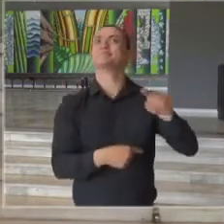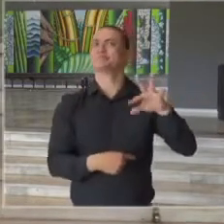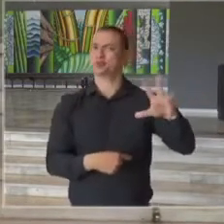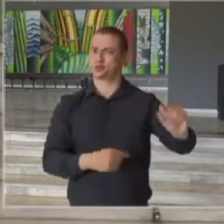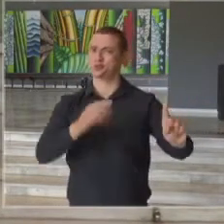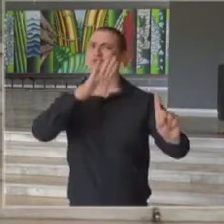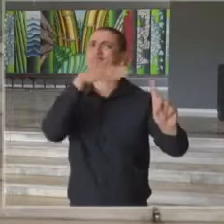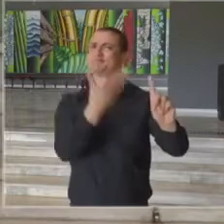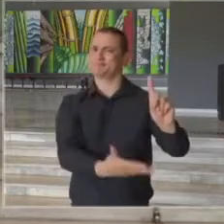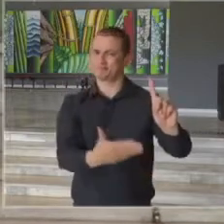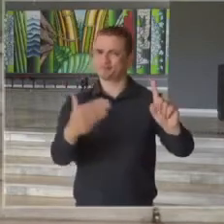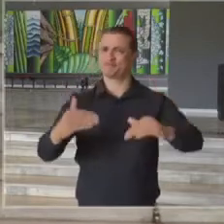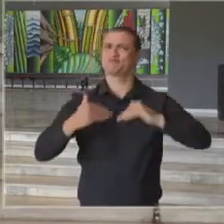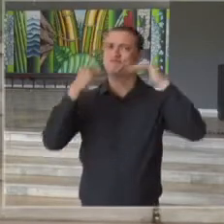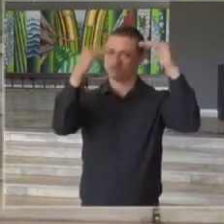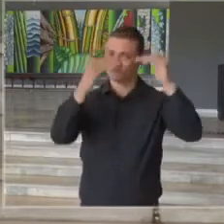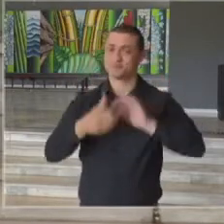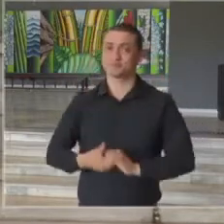respeitabilidade.